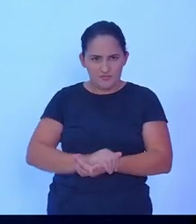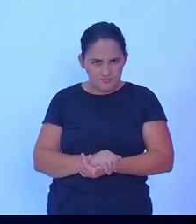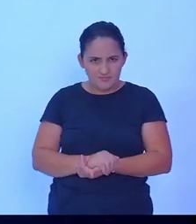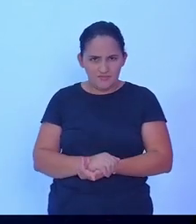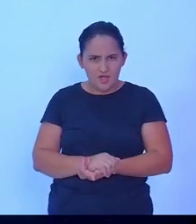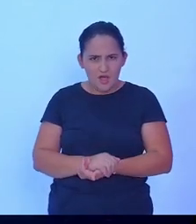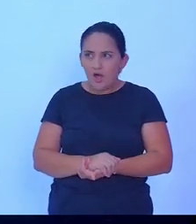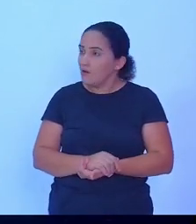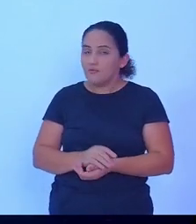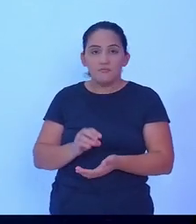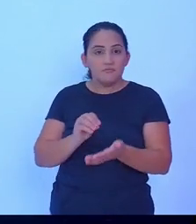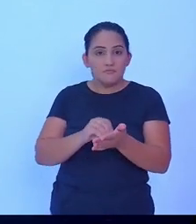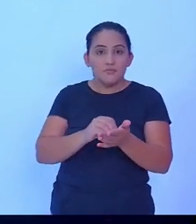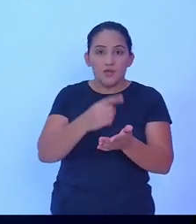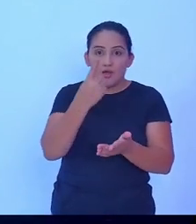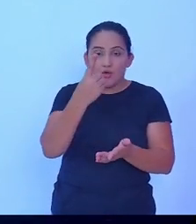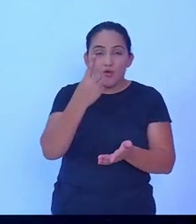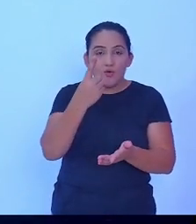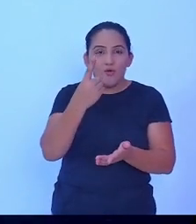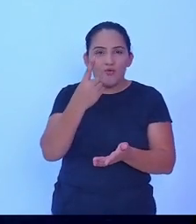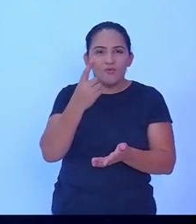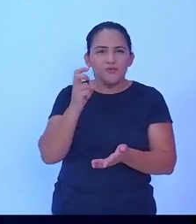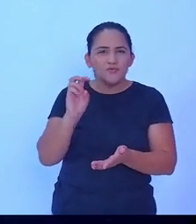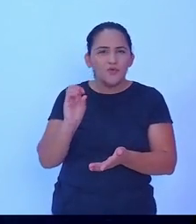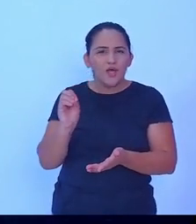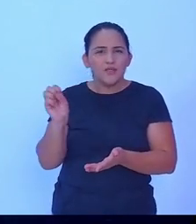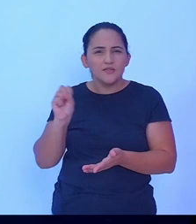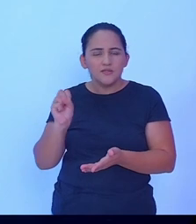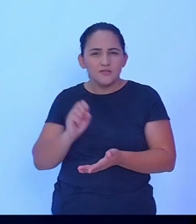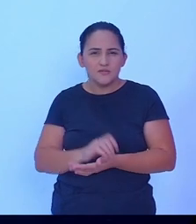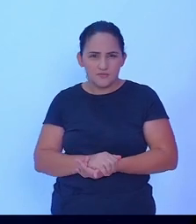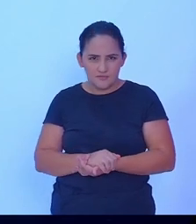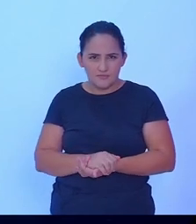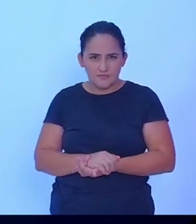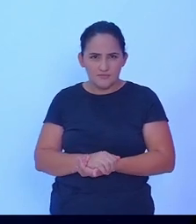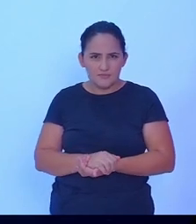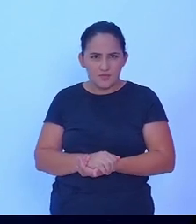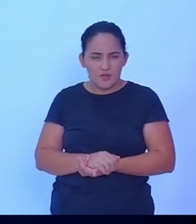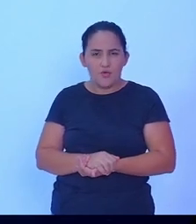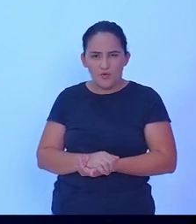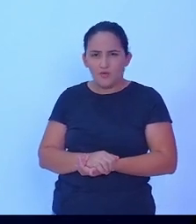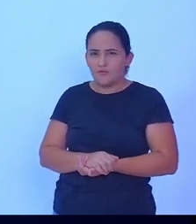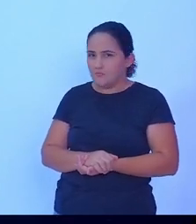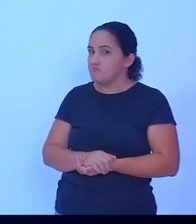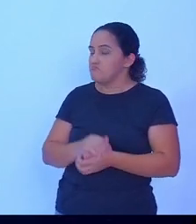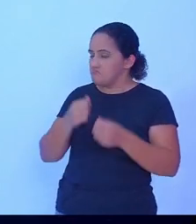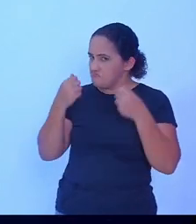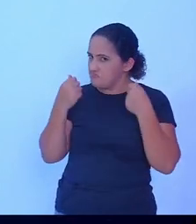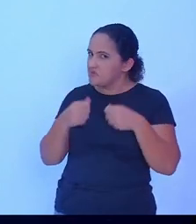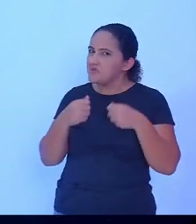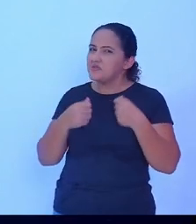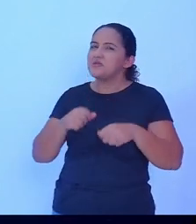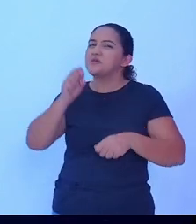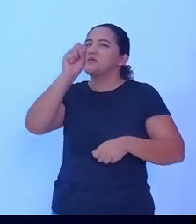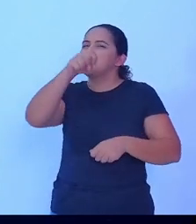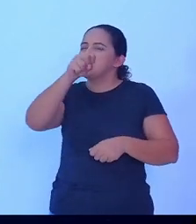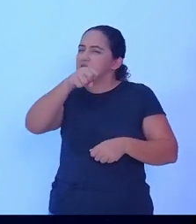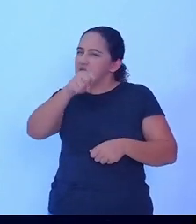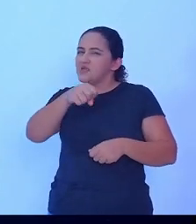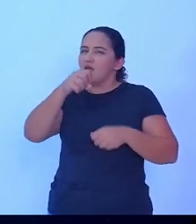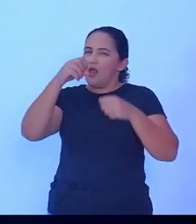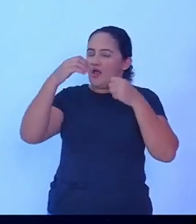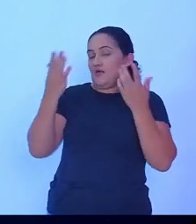segundos. Isso. Então, assim, a gente é o dever de estar implantando as públicas,